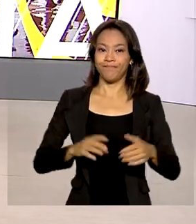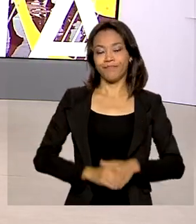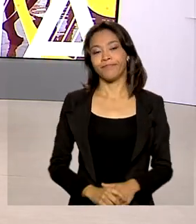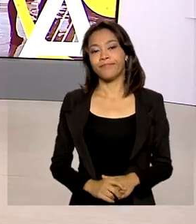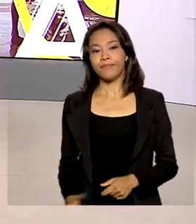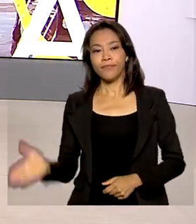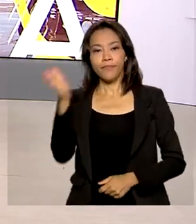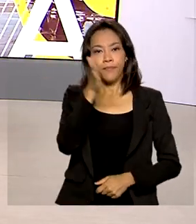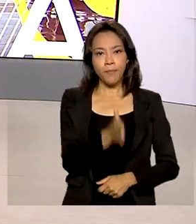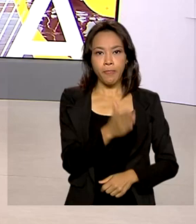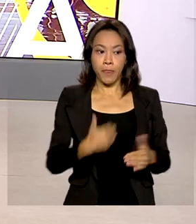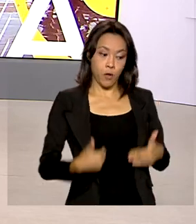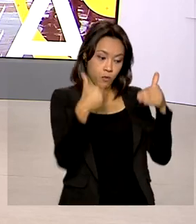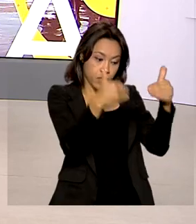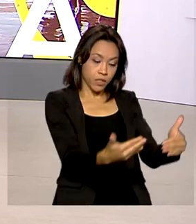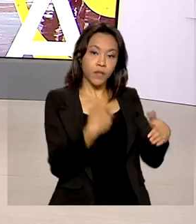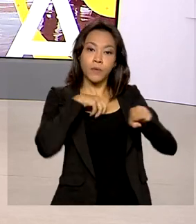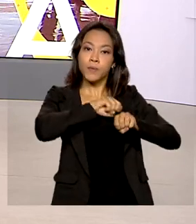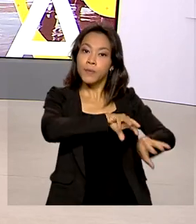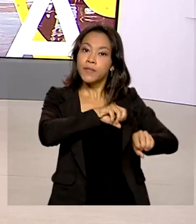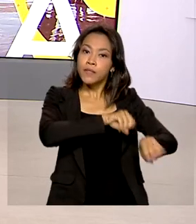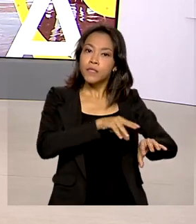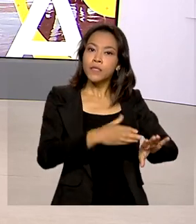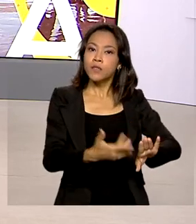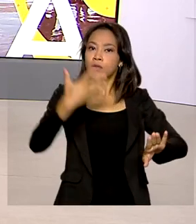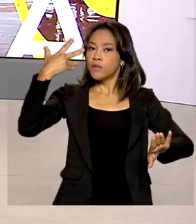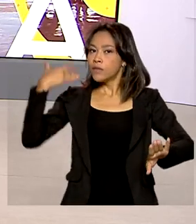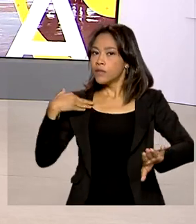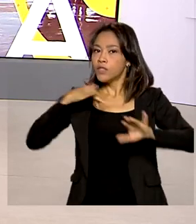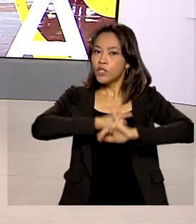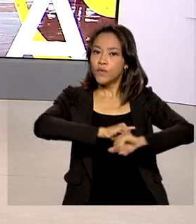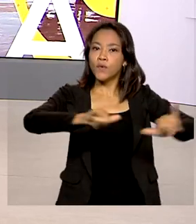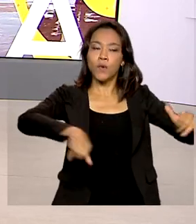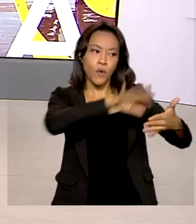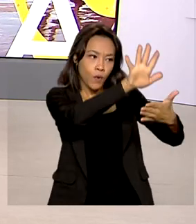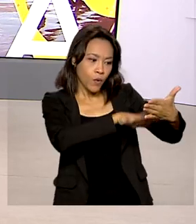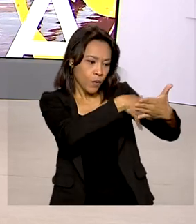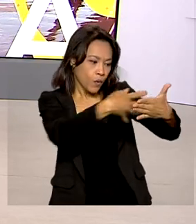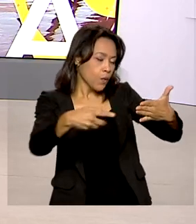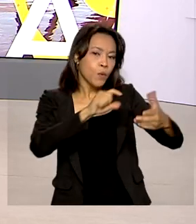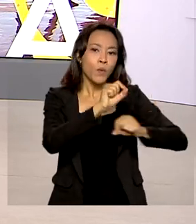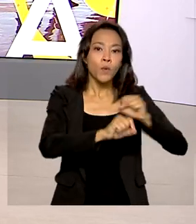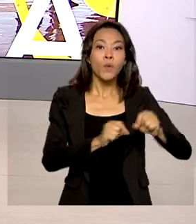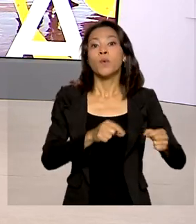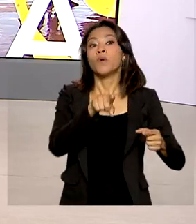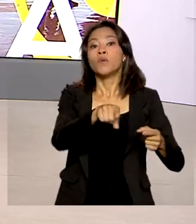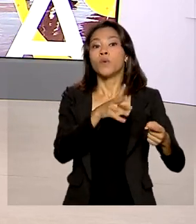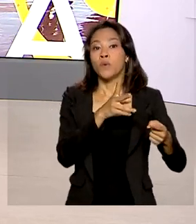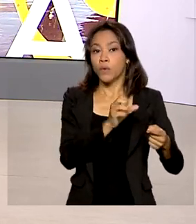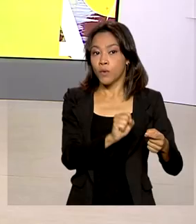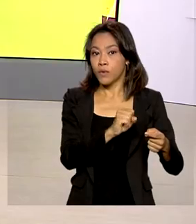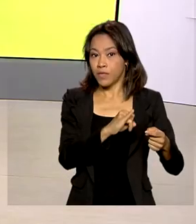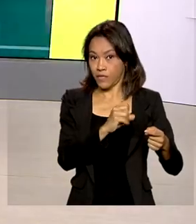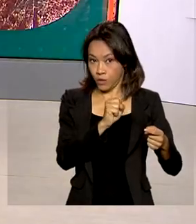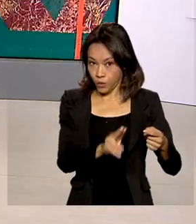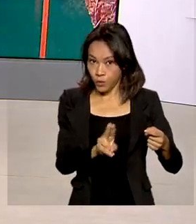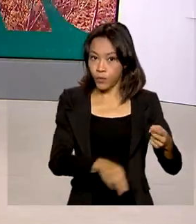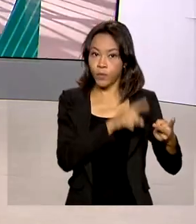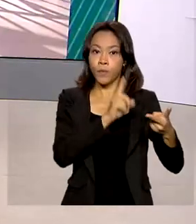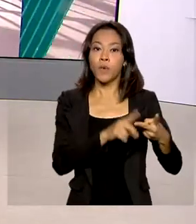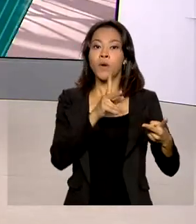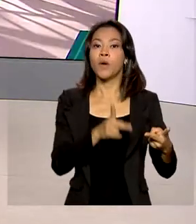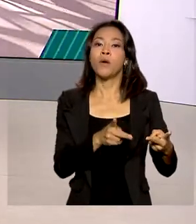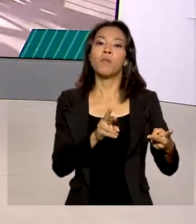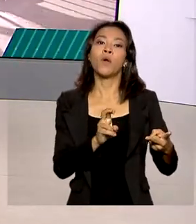O Ministério da Educação divulgou o calendário dos processos seletivos do SISU, do Prouni e do FIES para quem